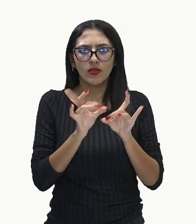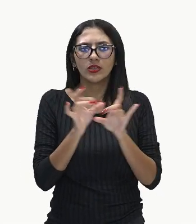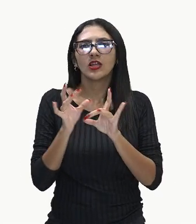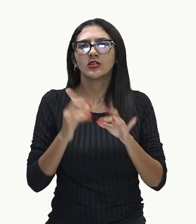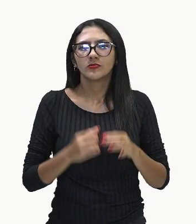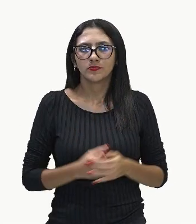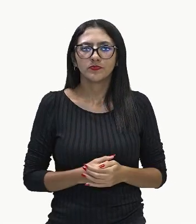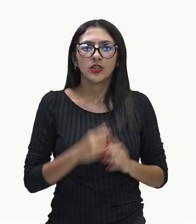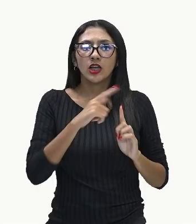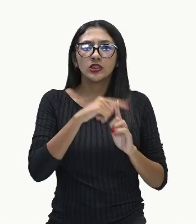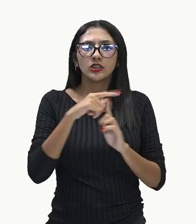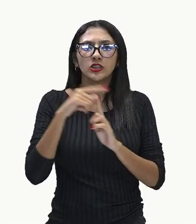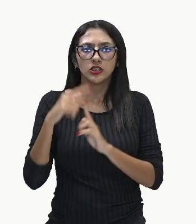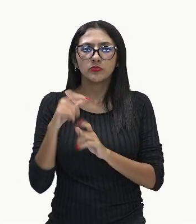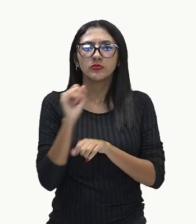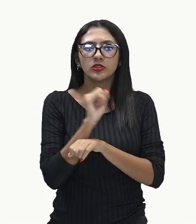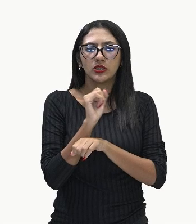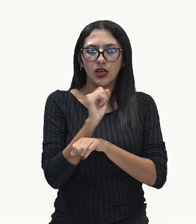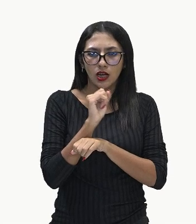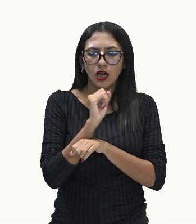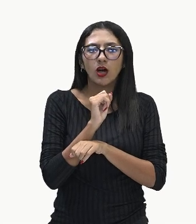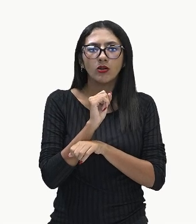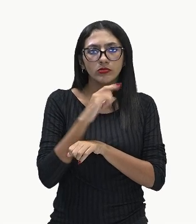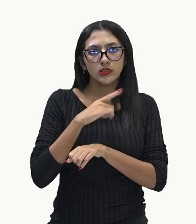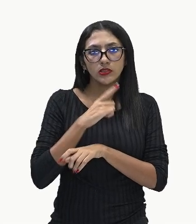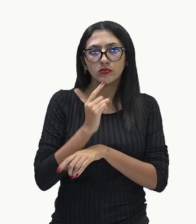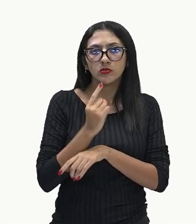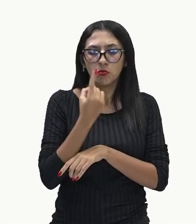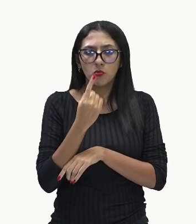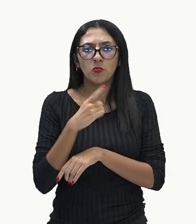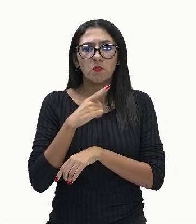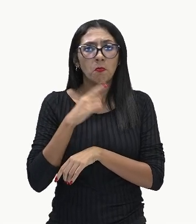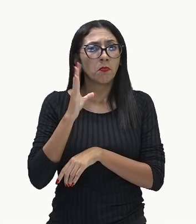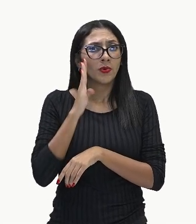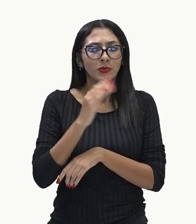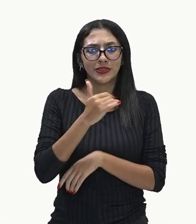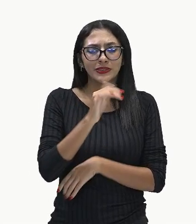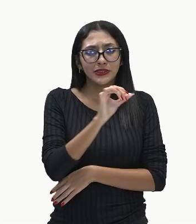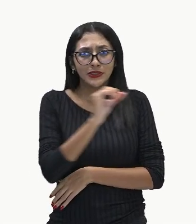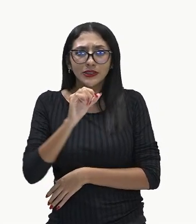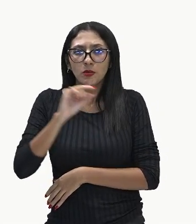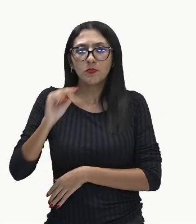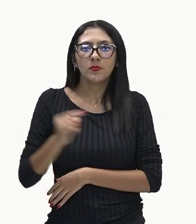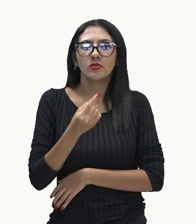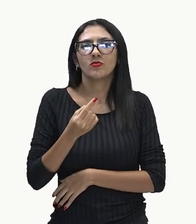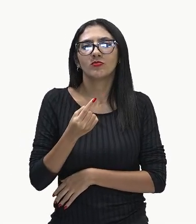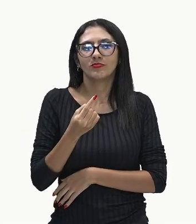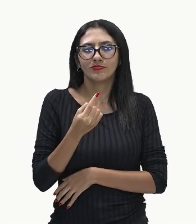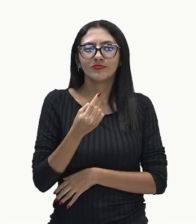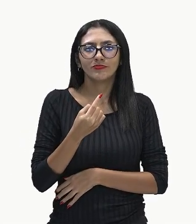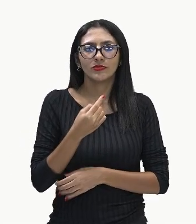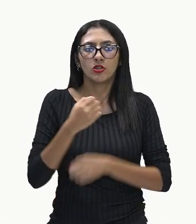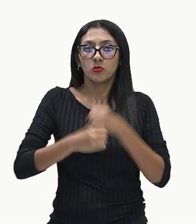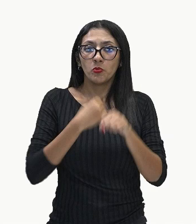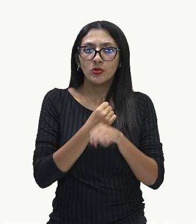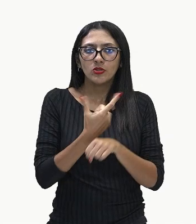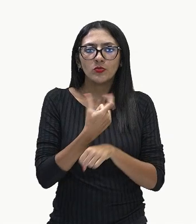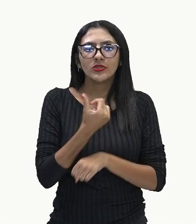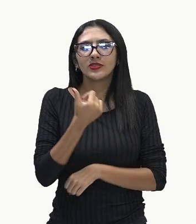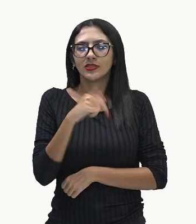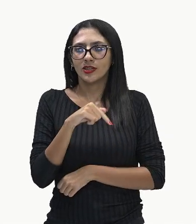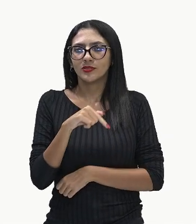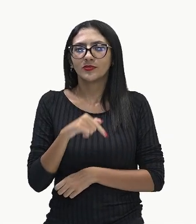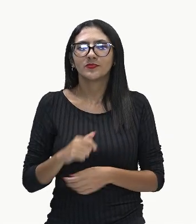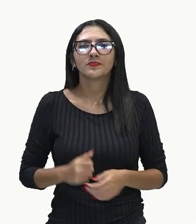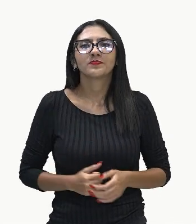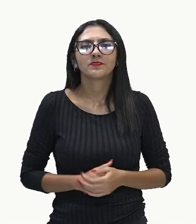que atingiu pelo menos 100 mil unidades vendidas no ano de 2017. para facilitar essa informação,